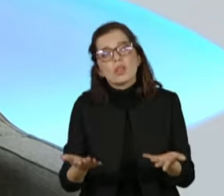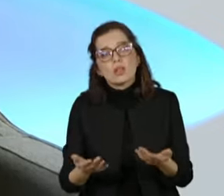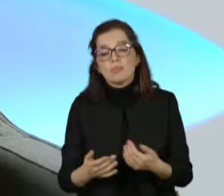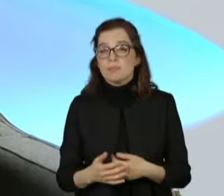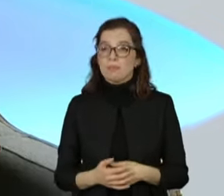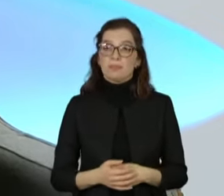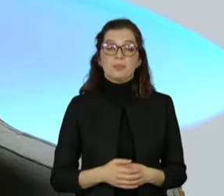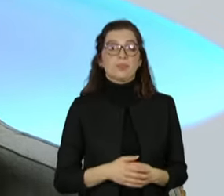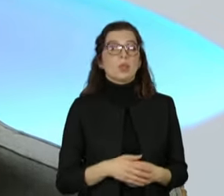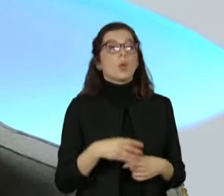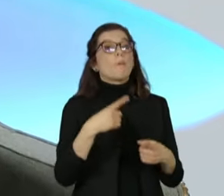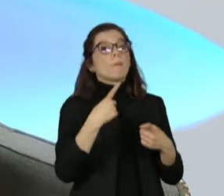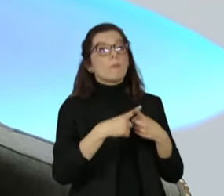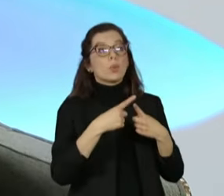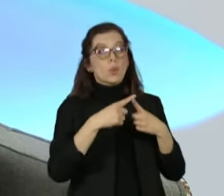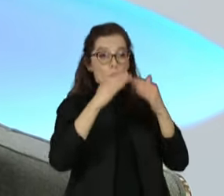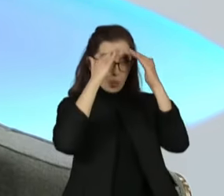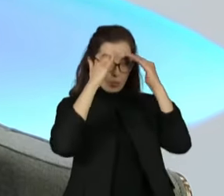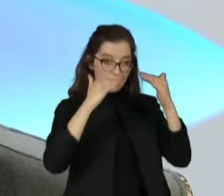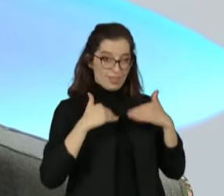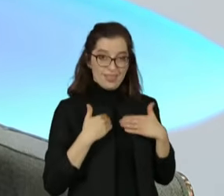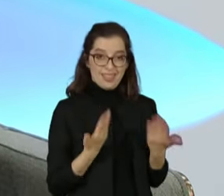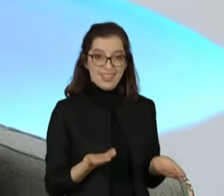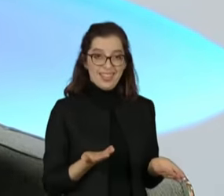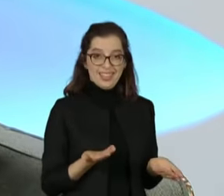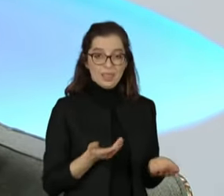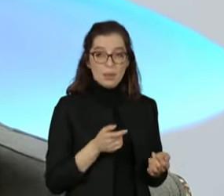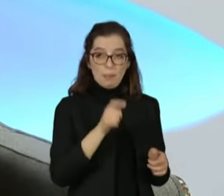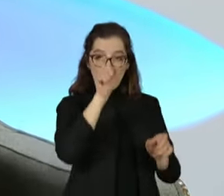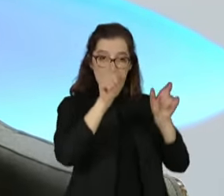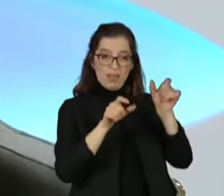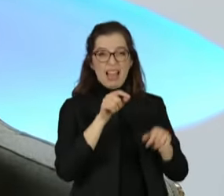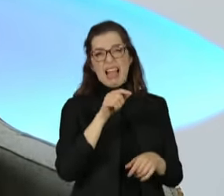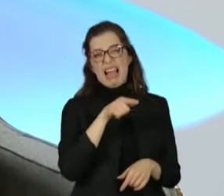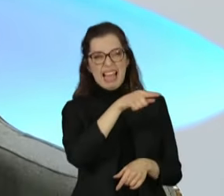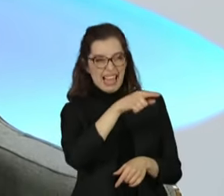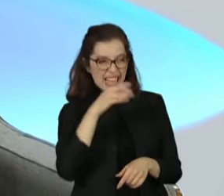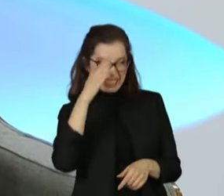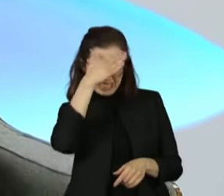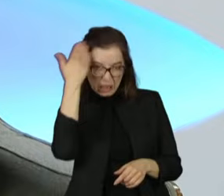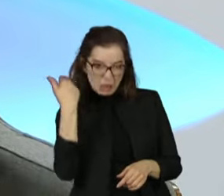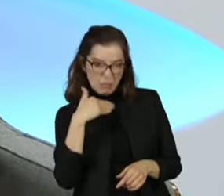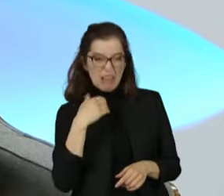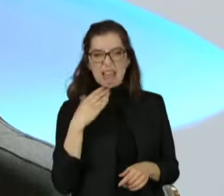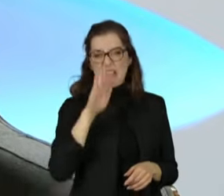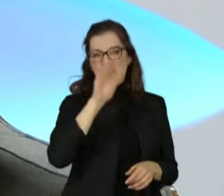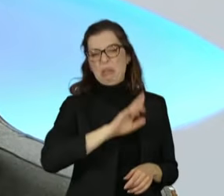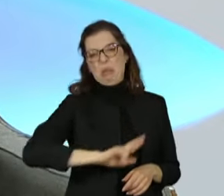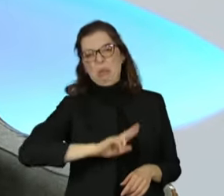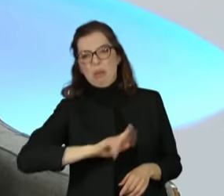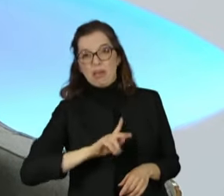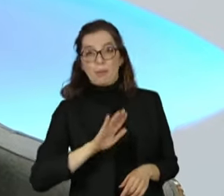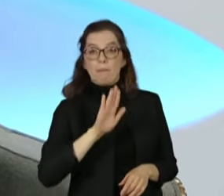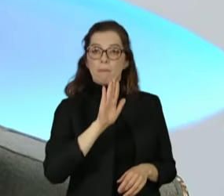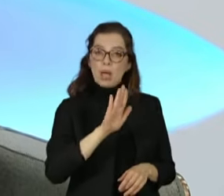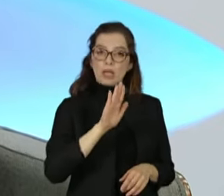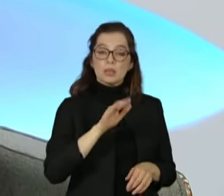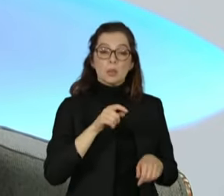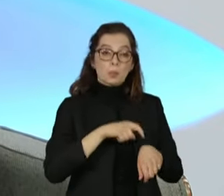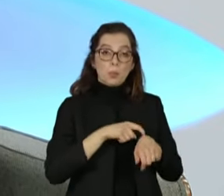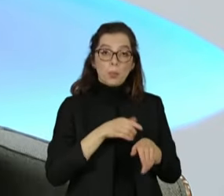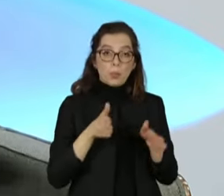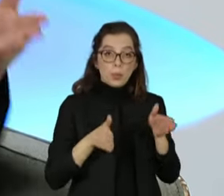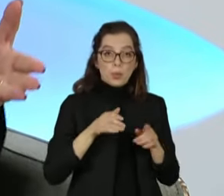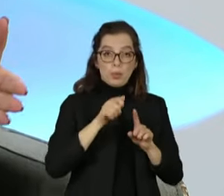Eu virei o ano as pessoas dizendo que eu não era candidata. Depois fomos no período de carnaval dizendo, não, o PSDB vai impor a